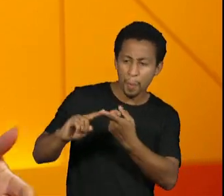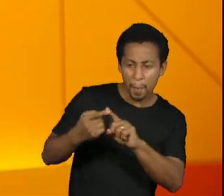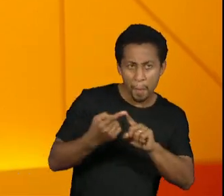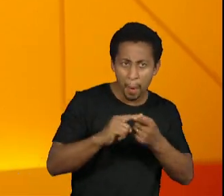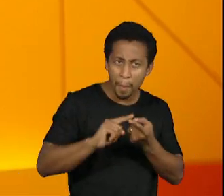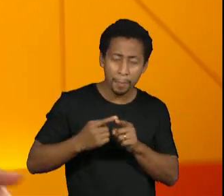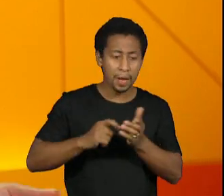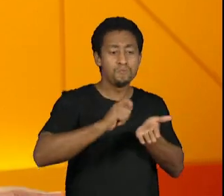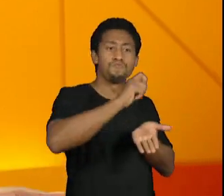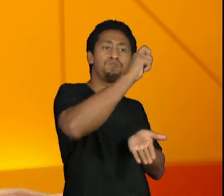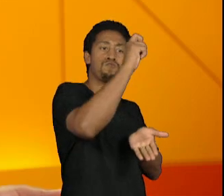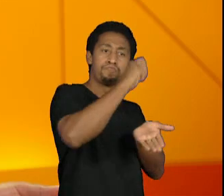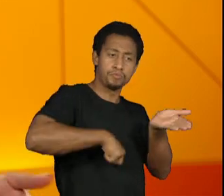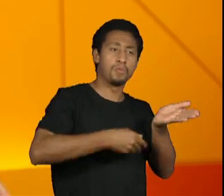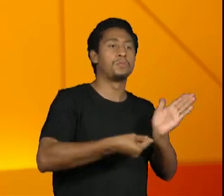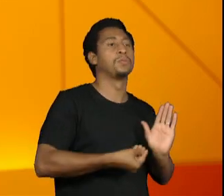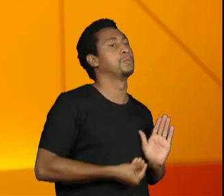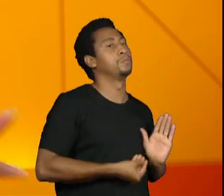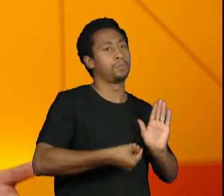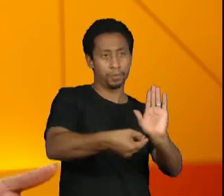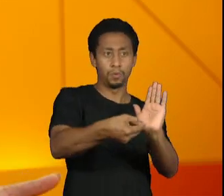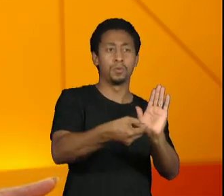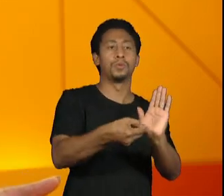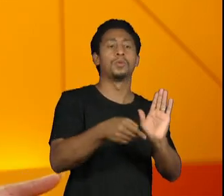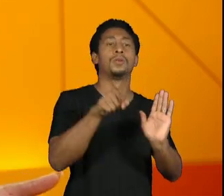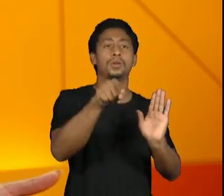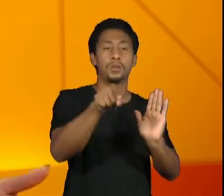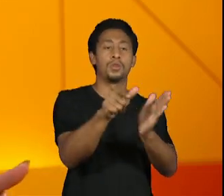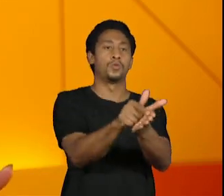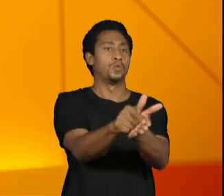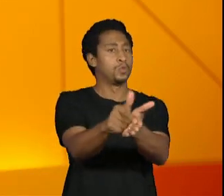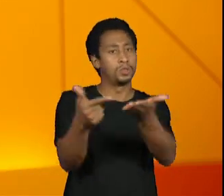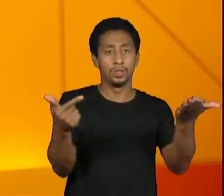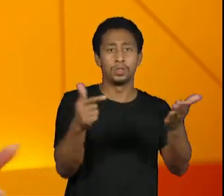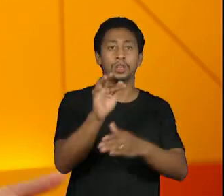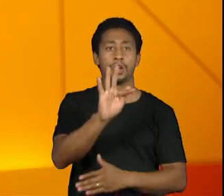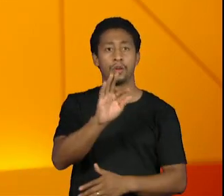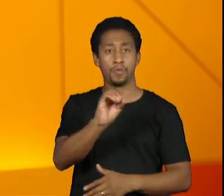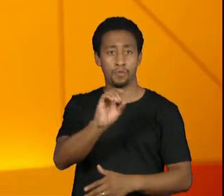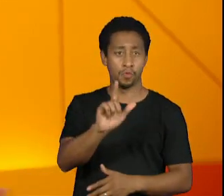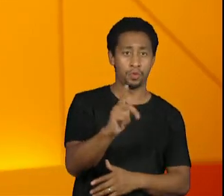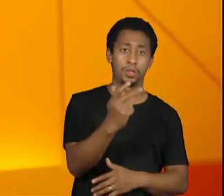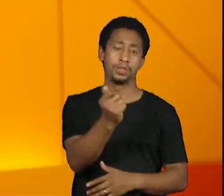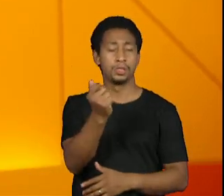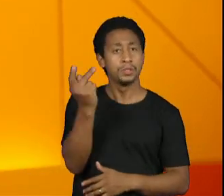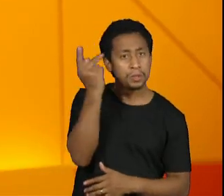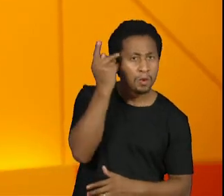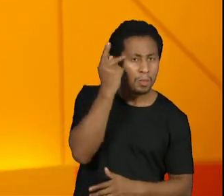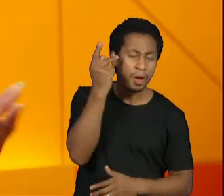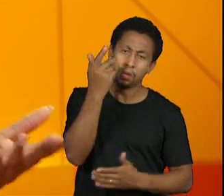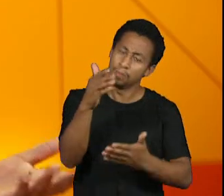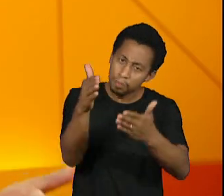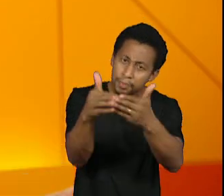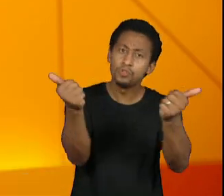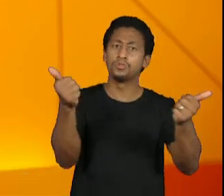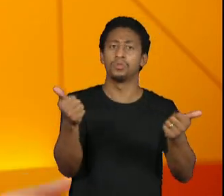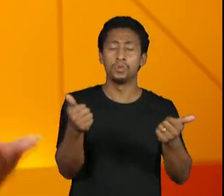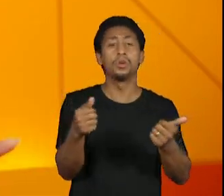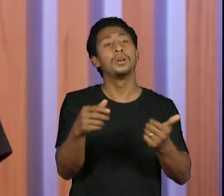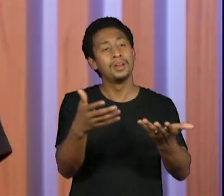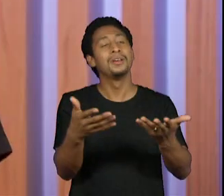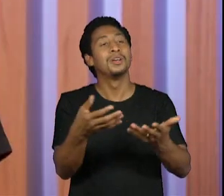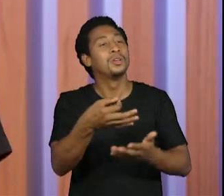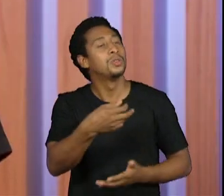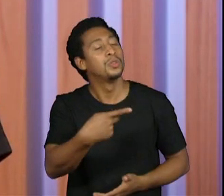Pedindo alguma atitude da Folha de São Paulo, que os grandes conglomerados de imprensa acabam não se pronunciando nesse tipo de caso. E eu queria te ouvir